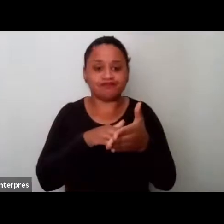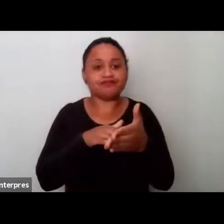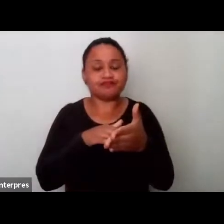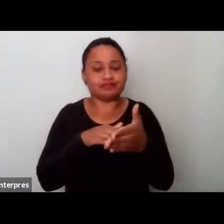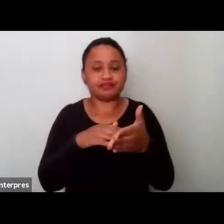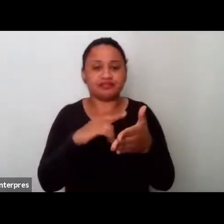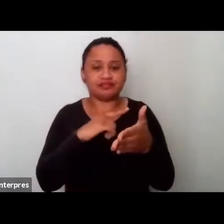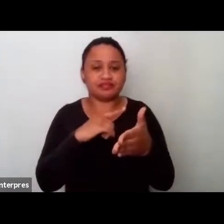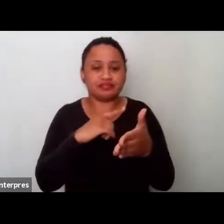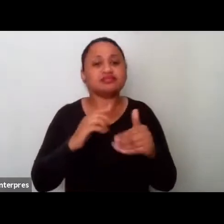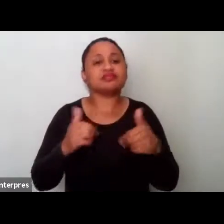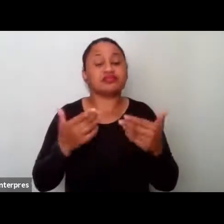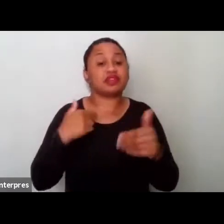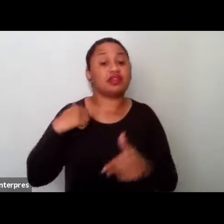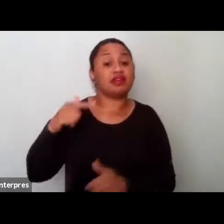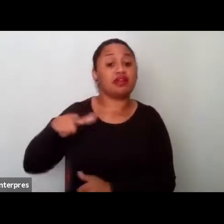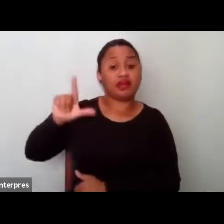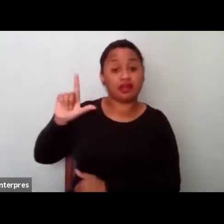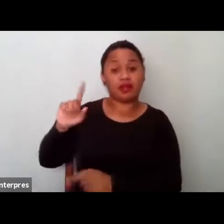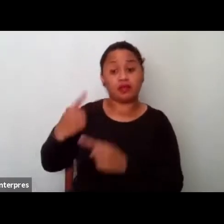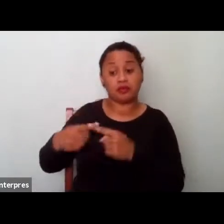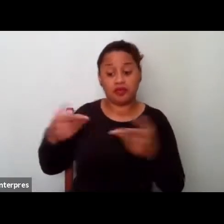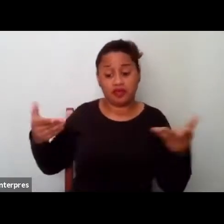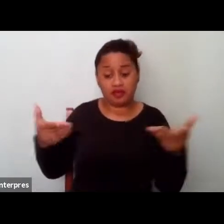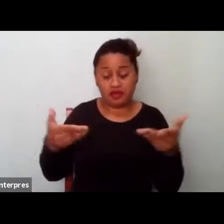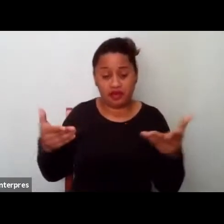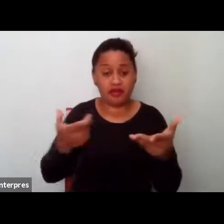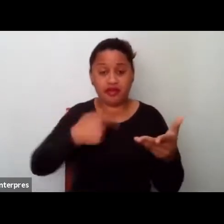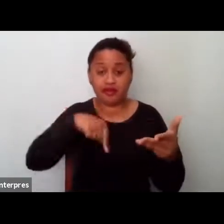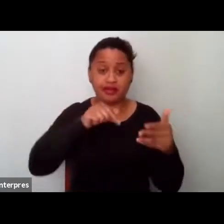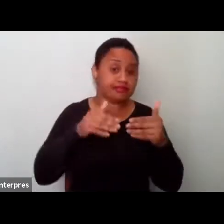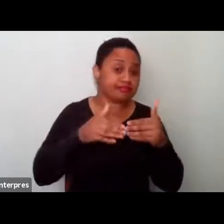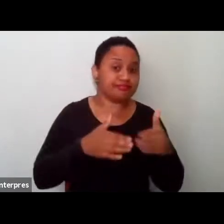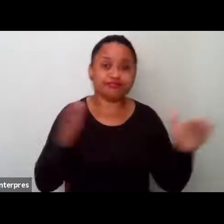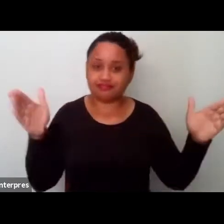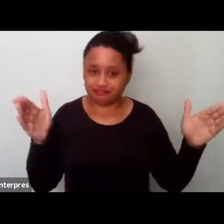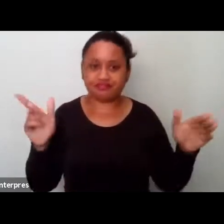institucionais, né, que antes, porque agora nos alargamos também